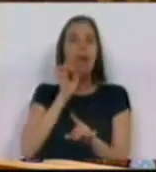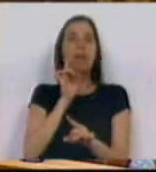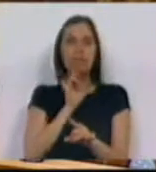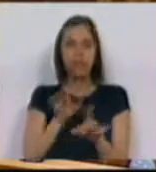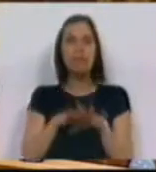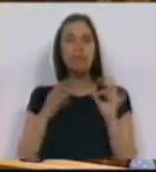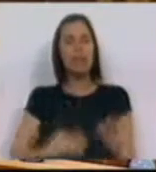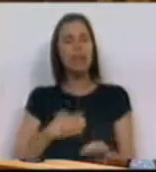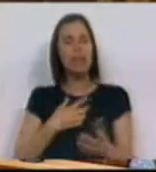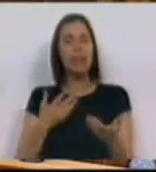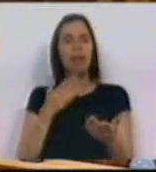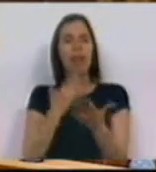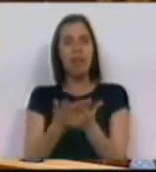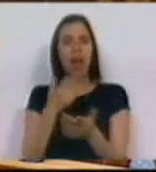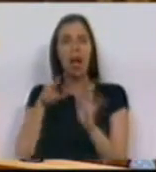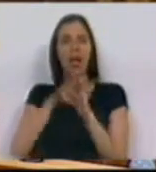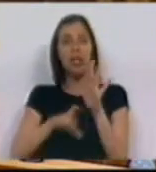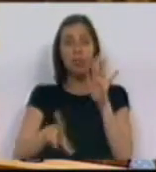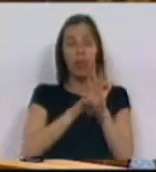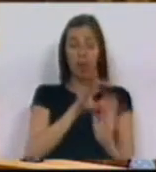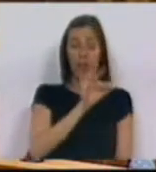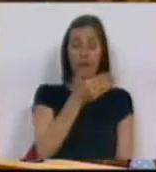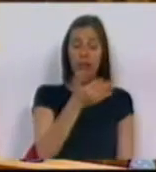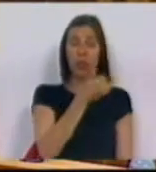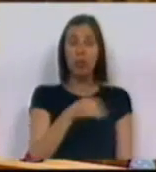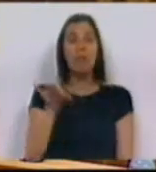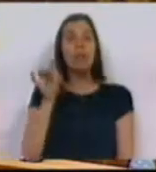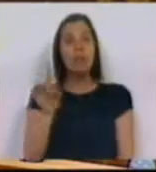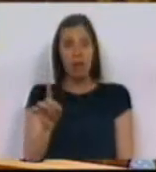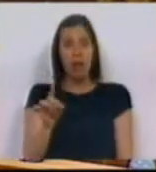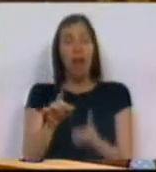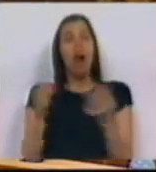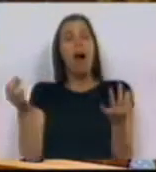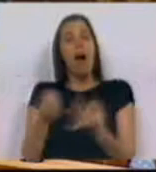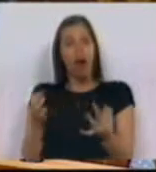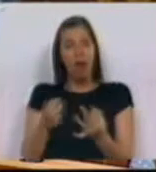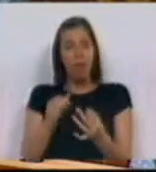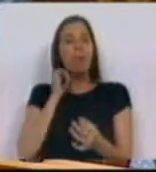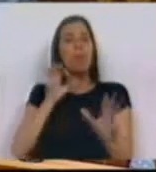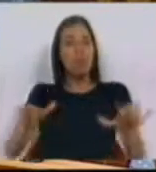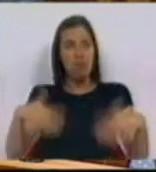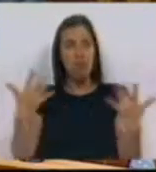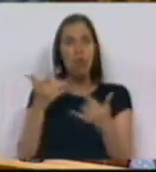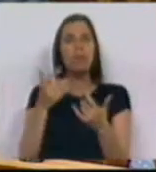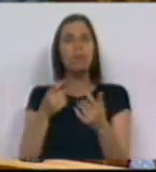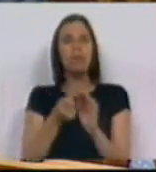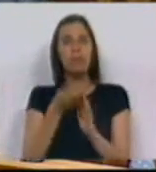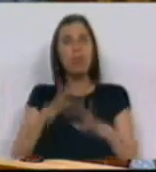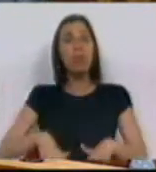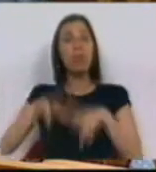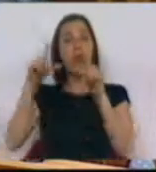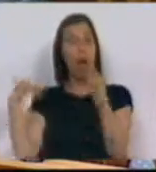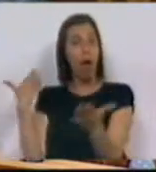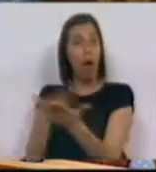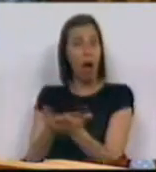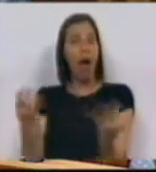importância em revitalizar o regime da Lei 47.2006, que não obstante ter permitido substantivos progressos desde